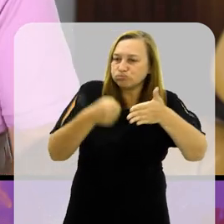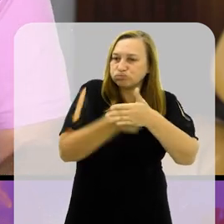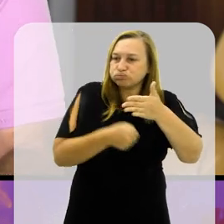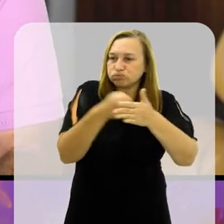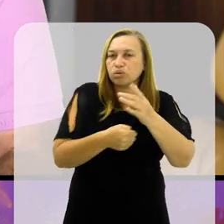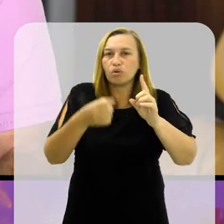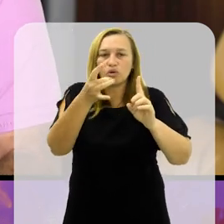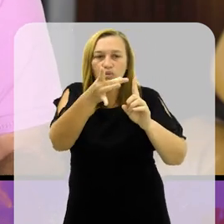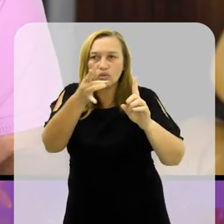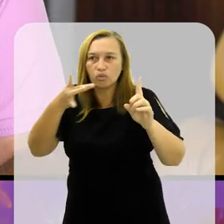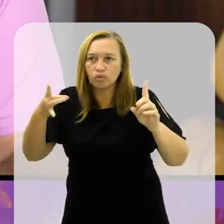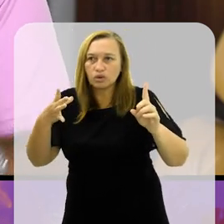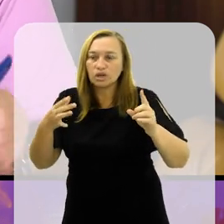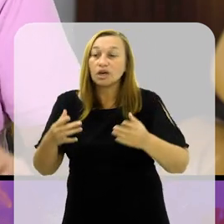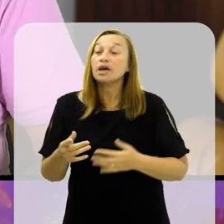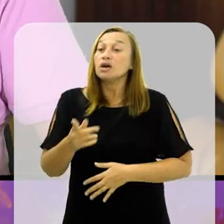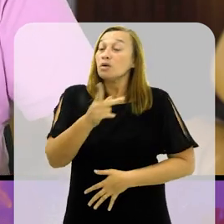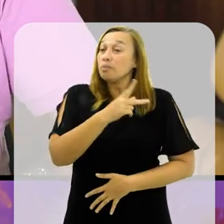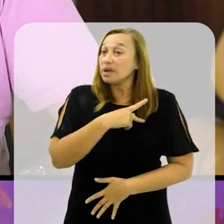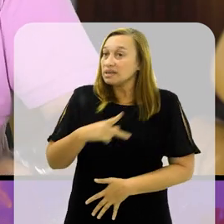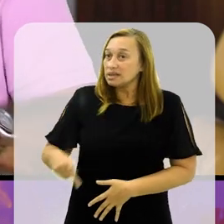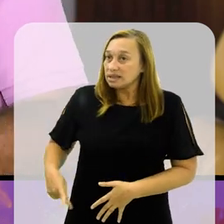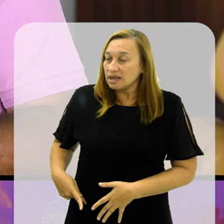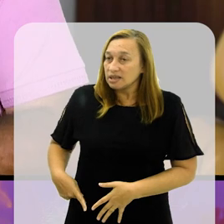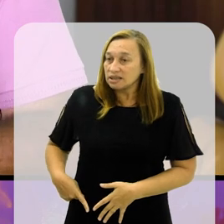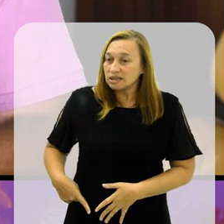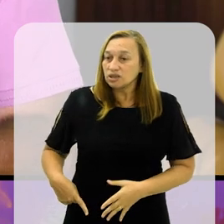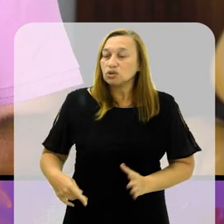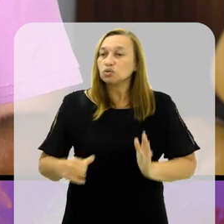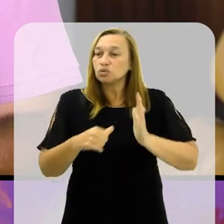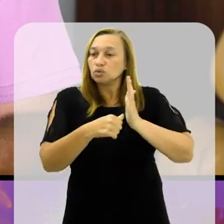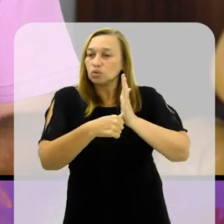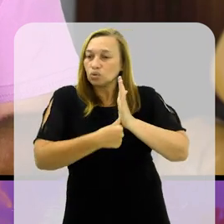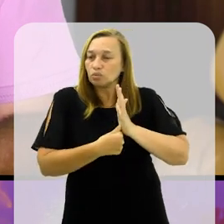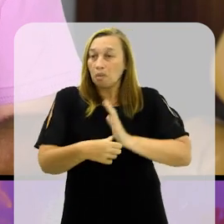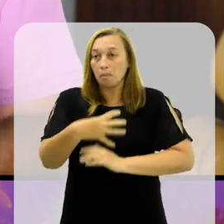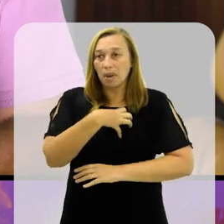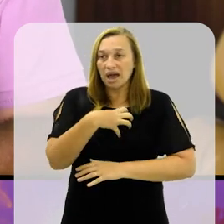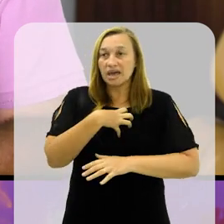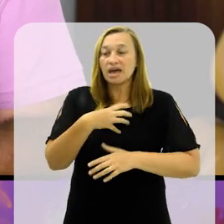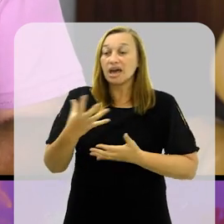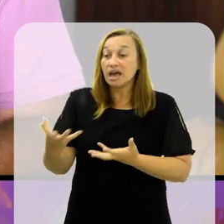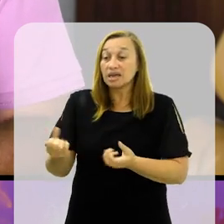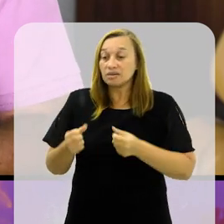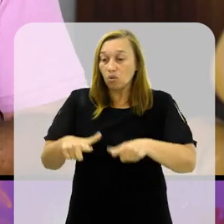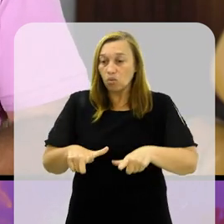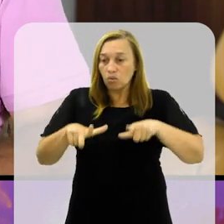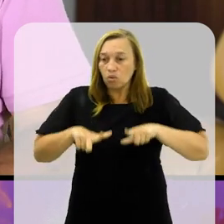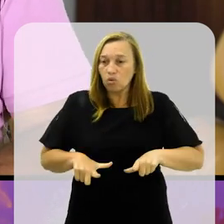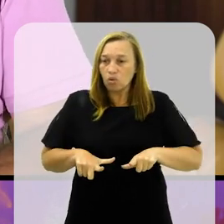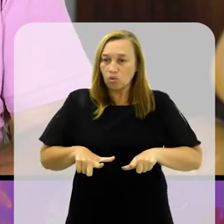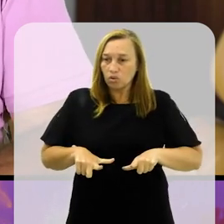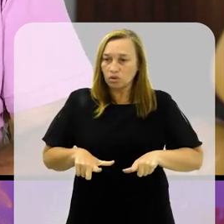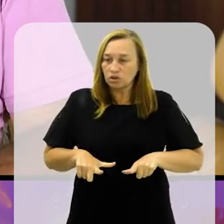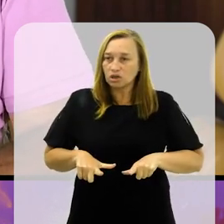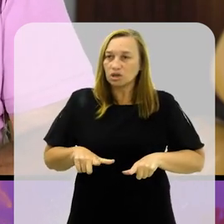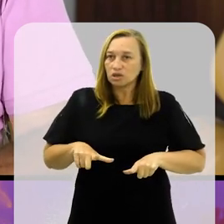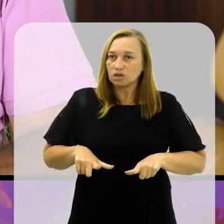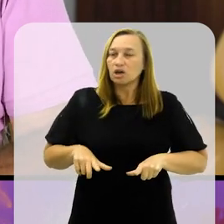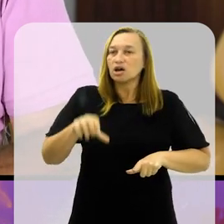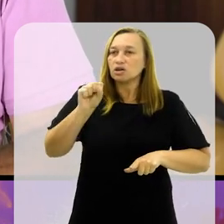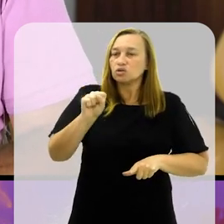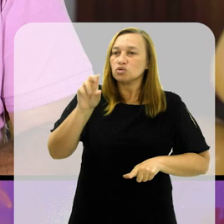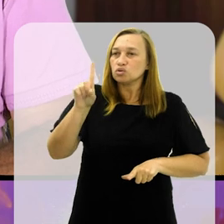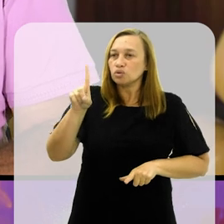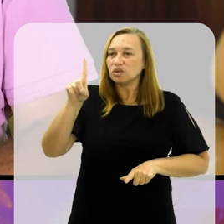o presidente do Bahia, o Emerson Ferreti, recebeu uma moção da Suderja. E das suas mãos. Eu queria que você falasse sobre essa